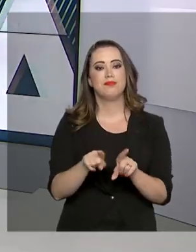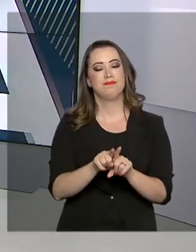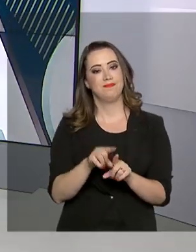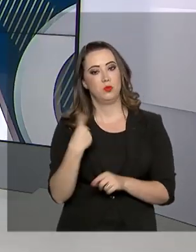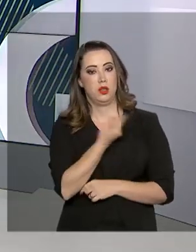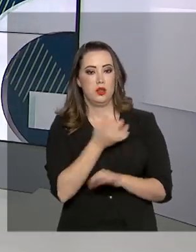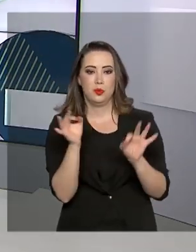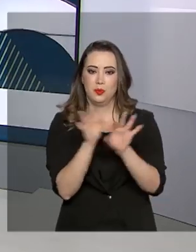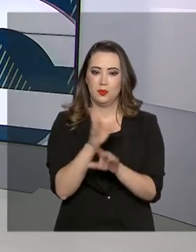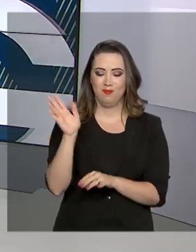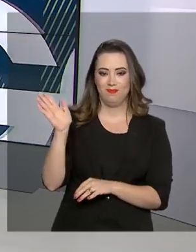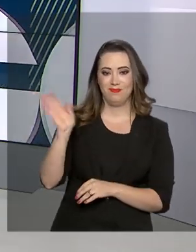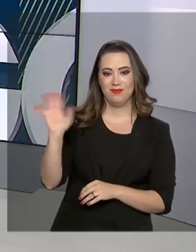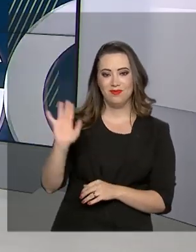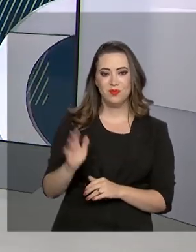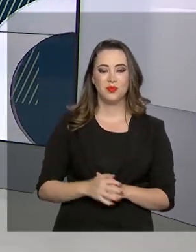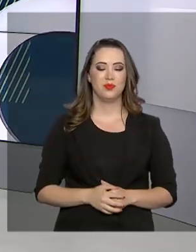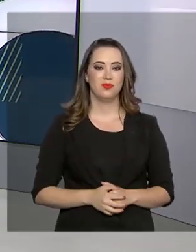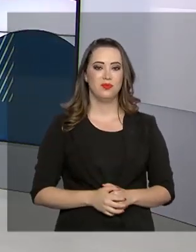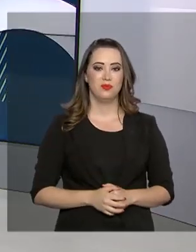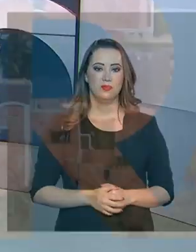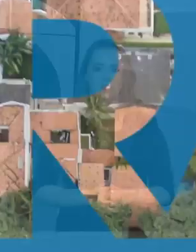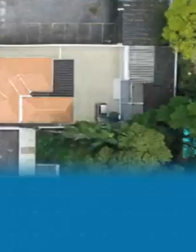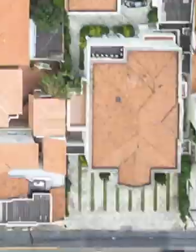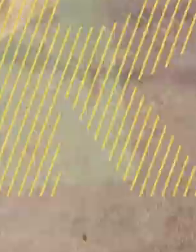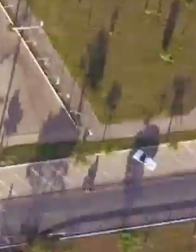fica por aqui. Nos vemos na próxima edição. Até lá!